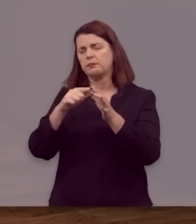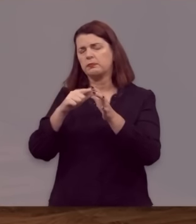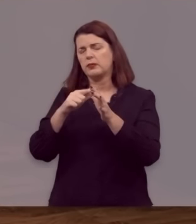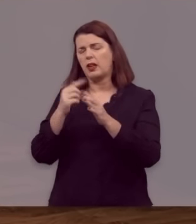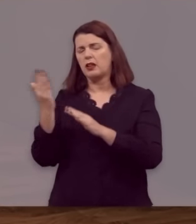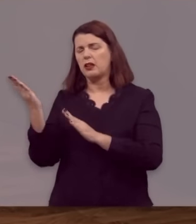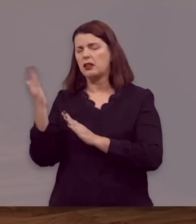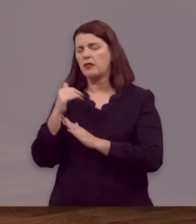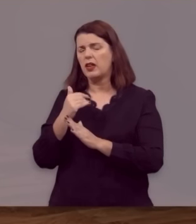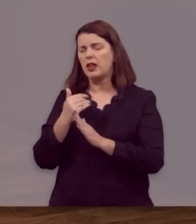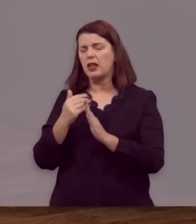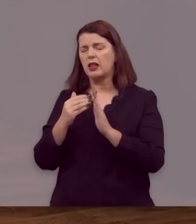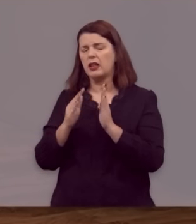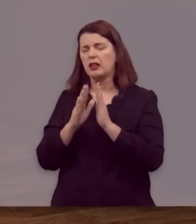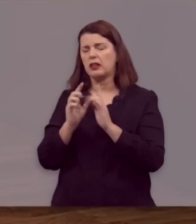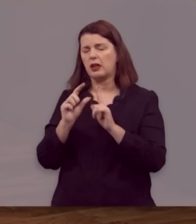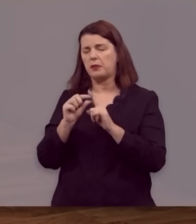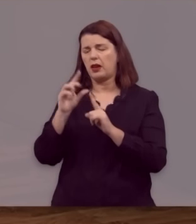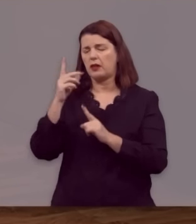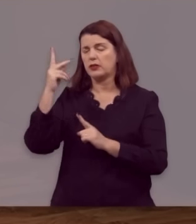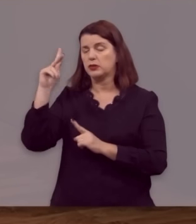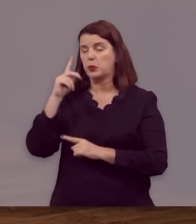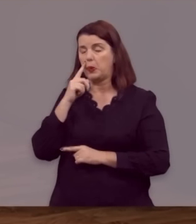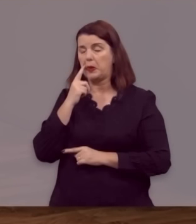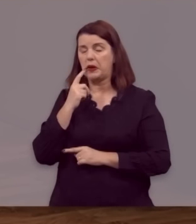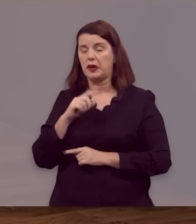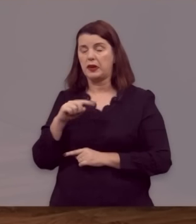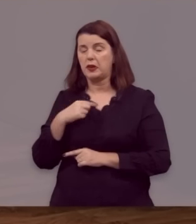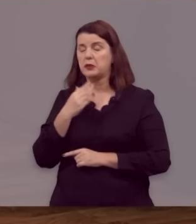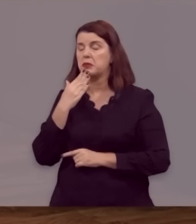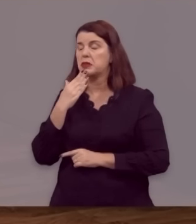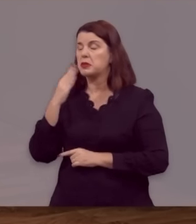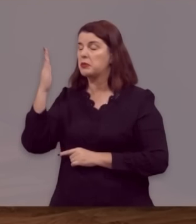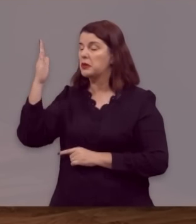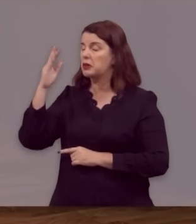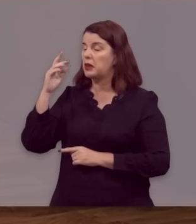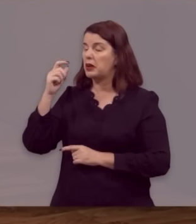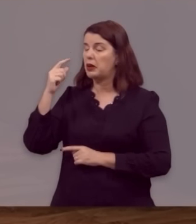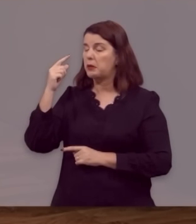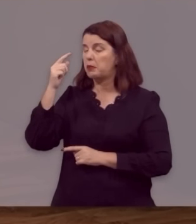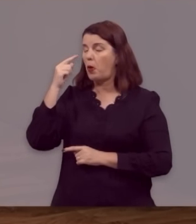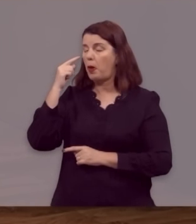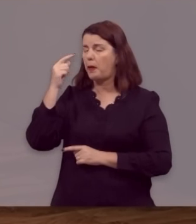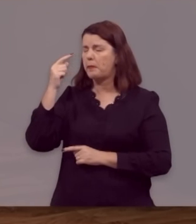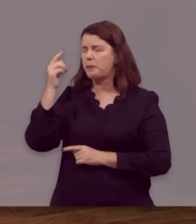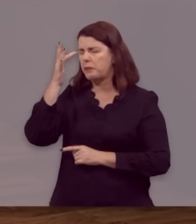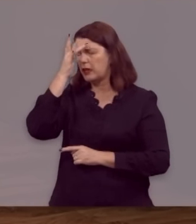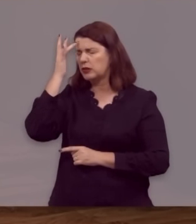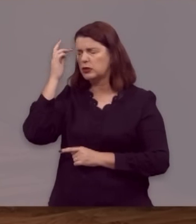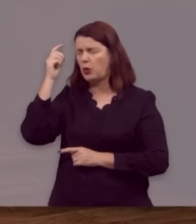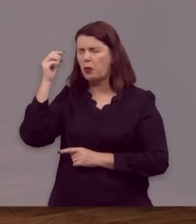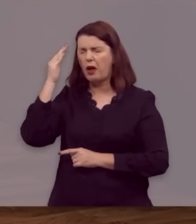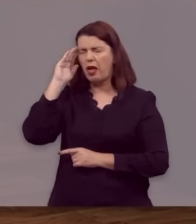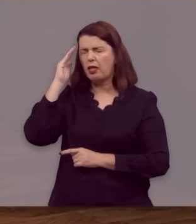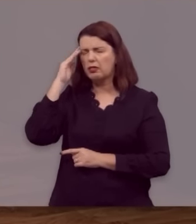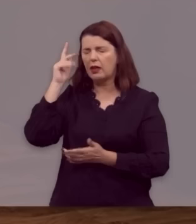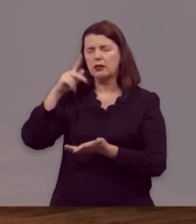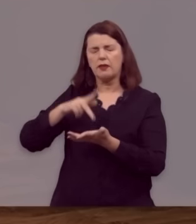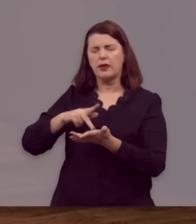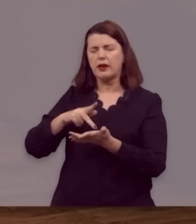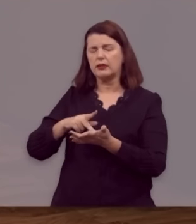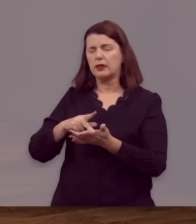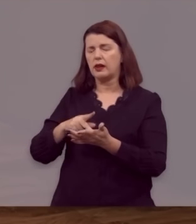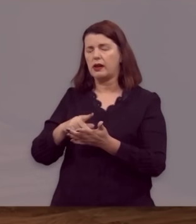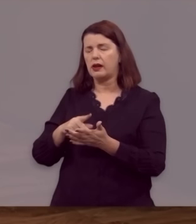emanam das escrituras. E eu te peço que tu ilumines os olhos daqueles que estão nos ouvindo. Para que essas